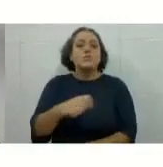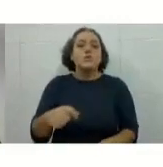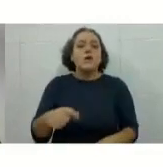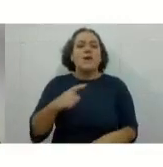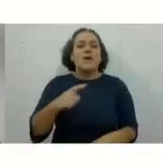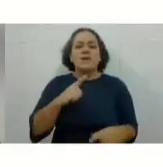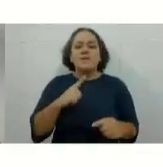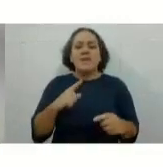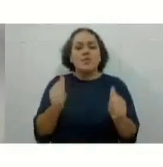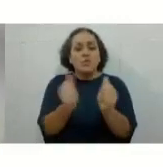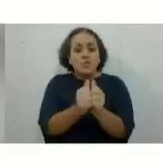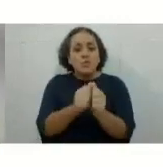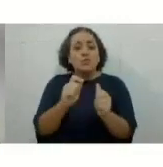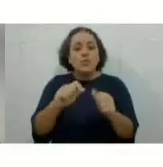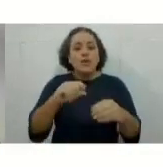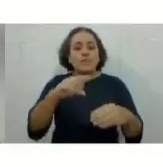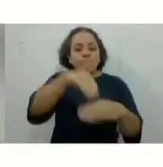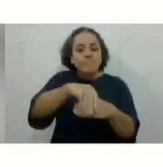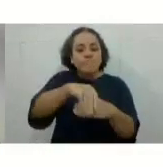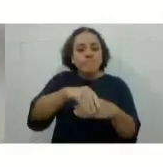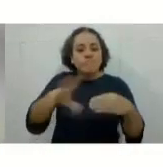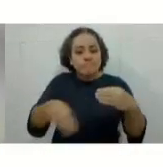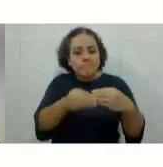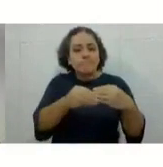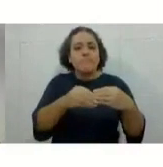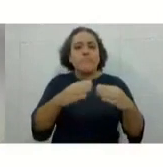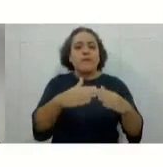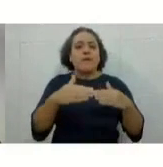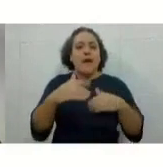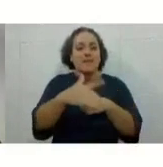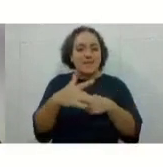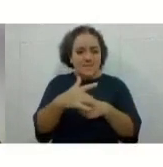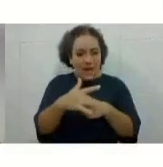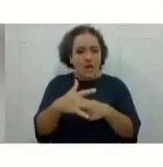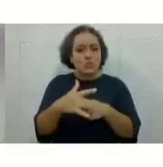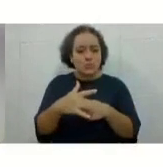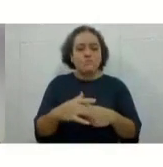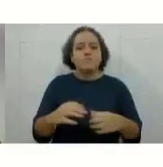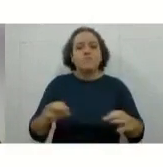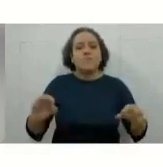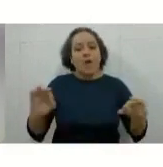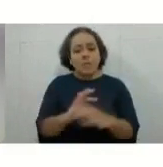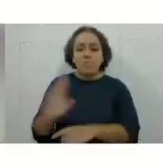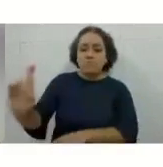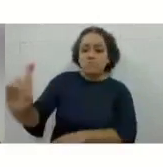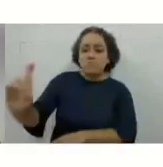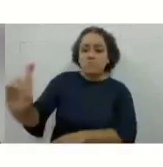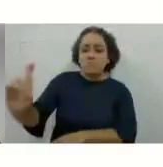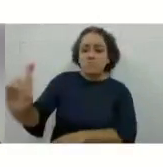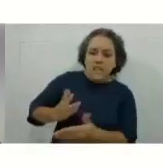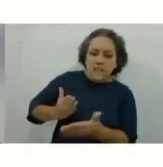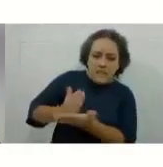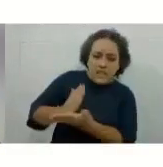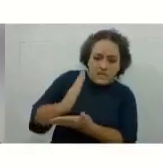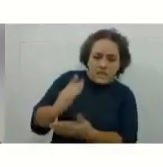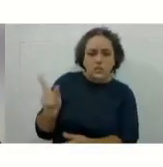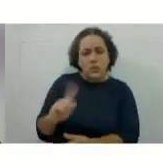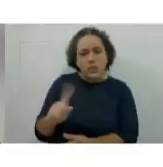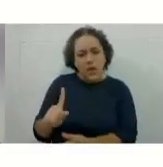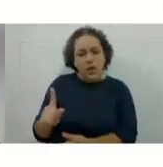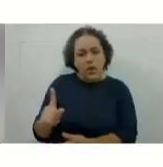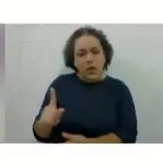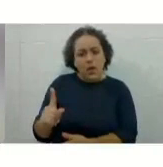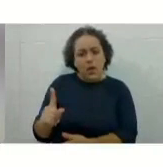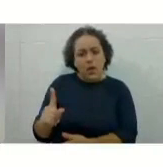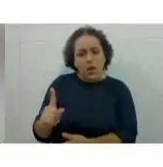e aí você vai ter o resultado, né, do seu pedido, sendo deferido ou não, a gente comunica. E sendo deferido, o professor